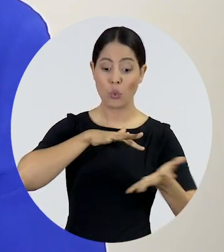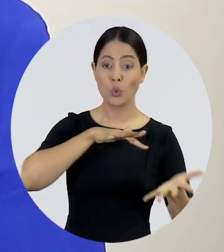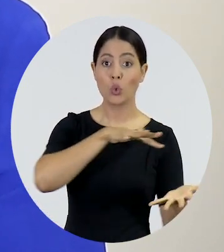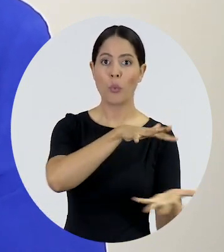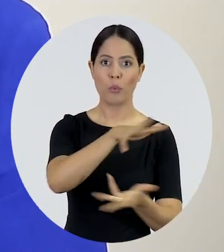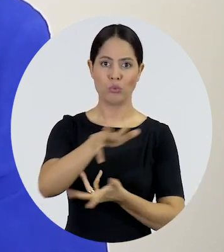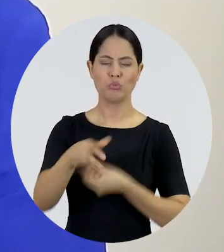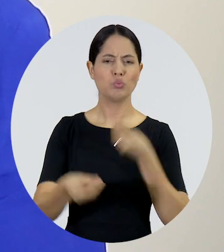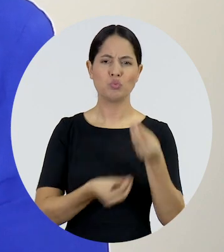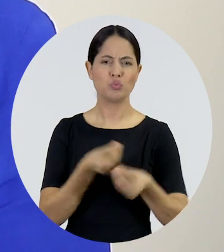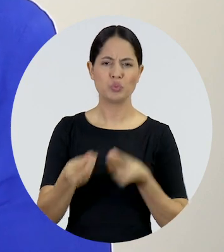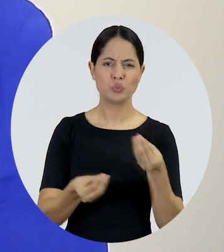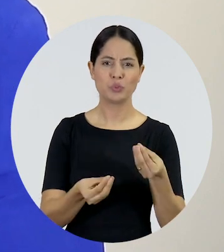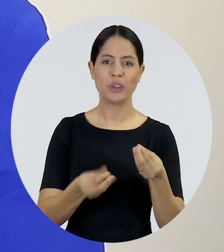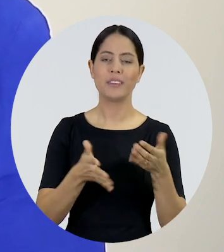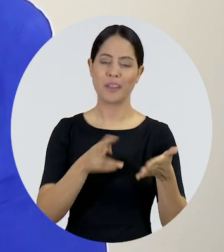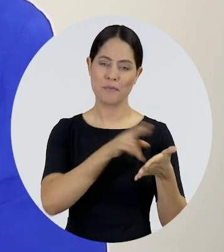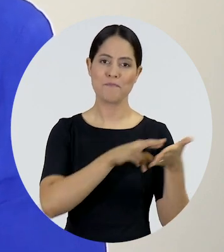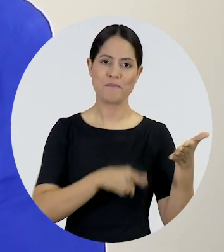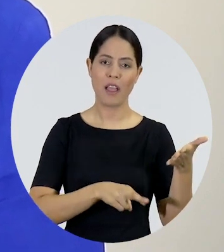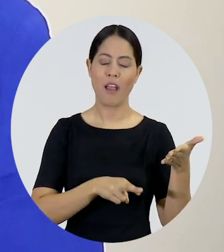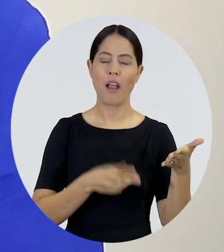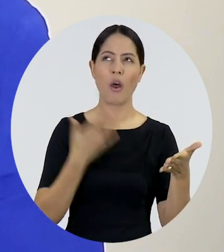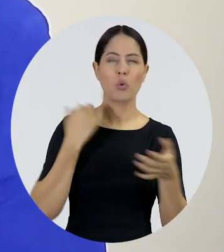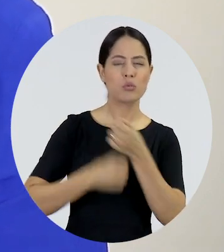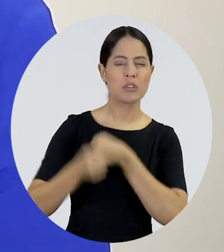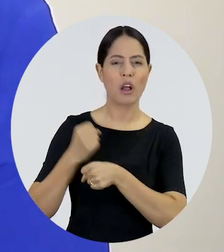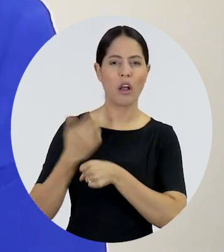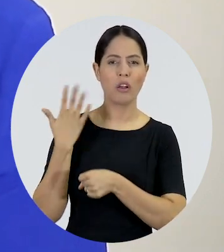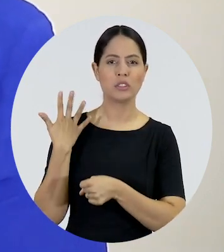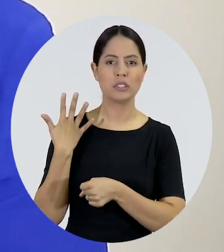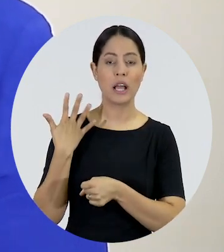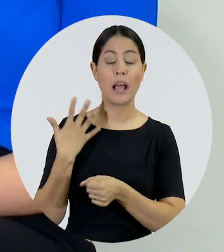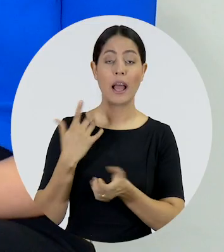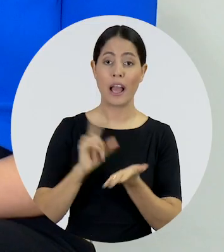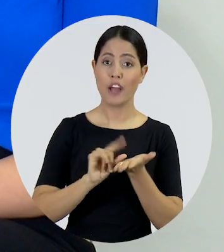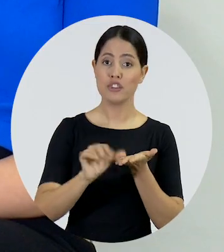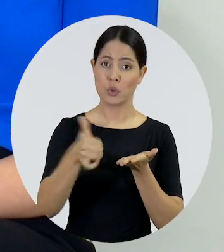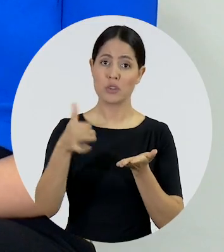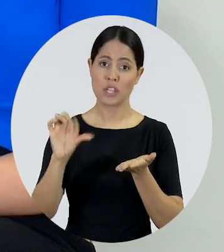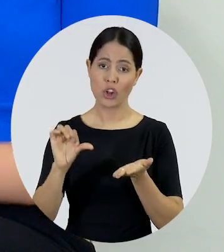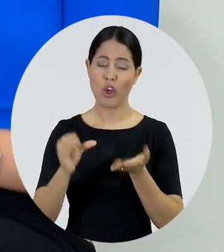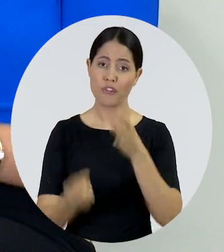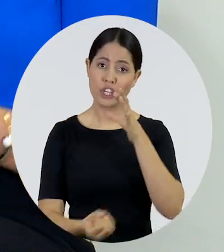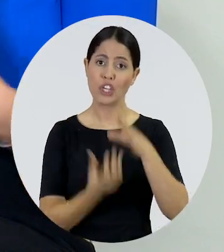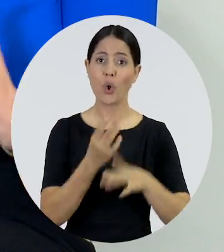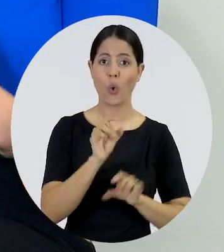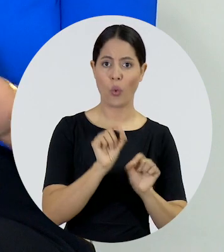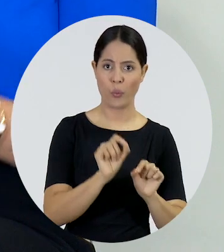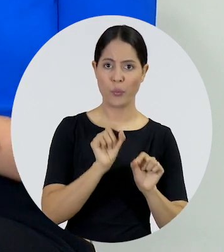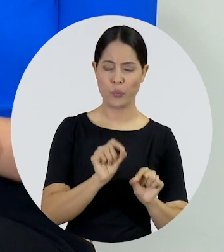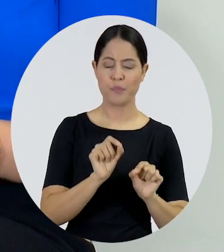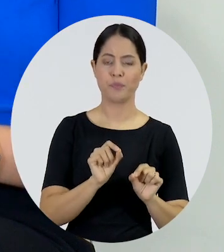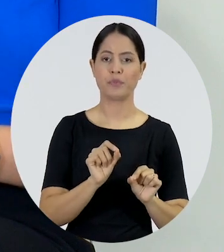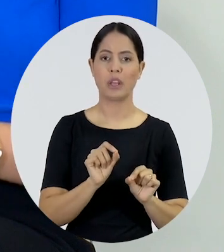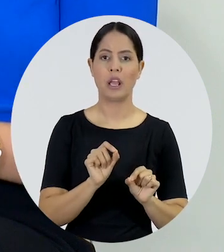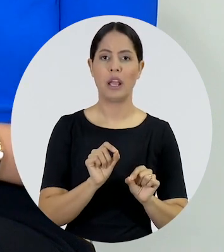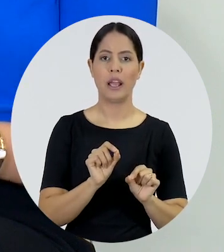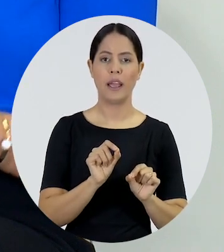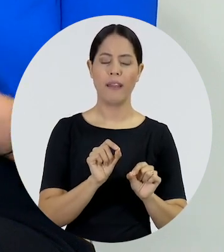Então, a partir disso, alguns anos atrás, o artigo 19 passou a elaborar um relatório que, através de 39